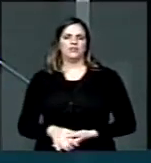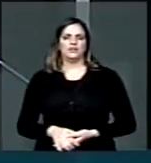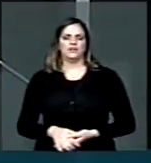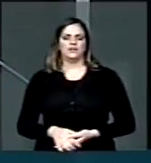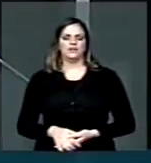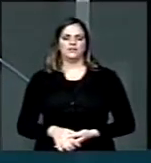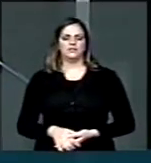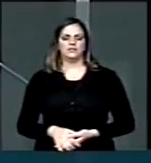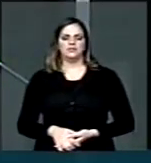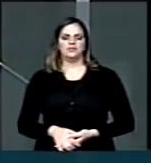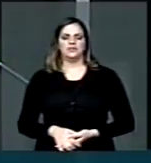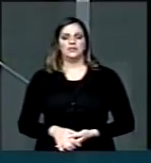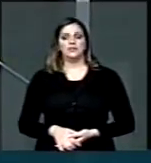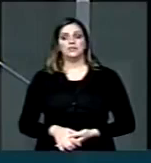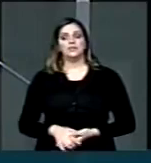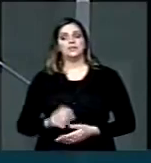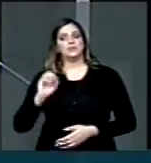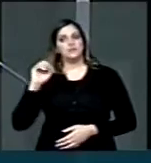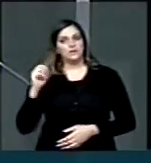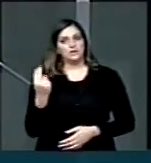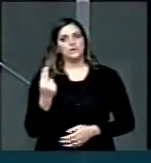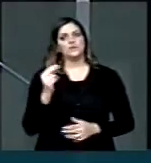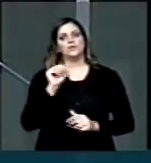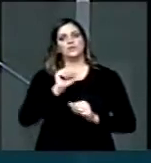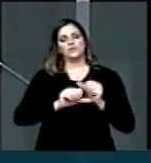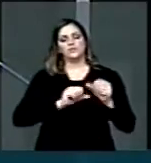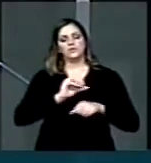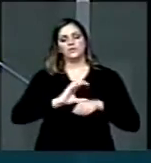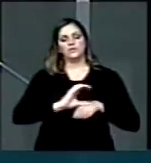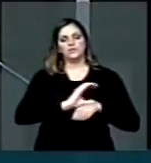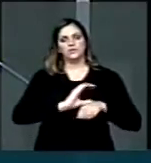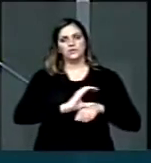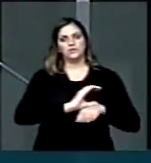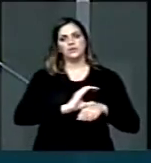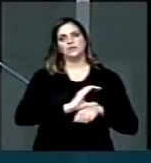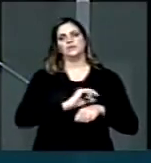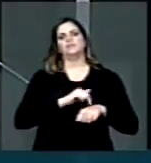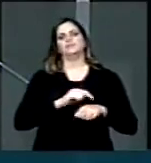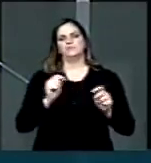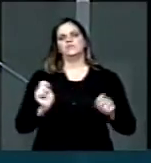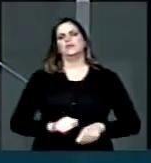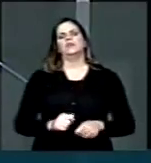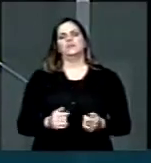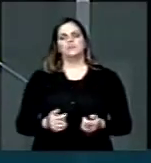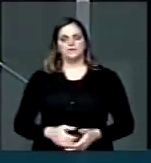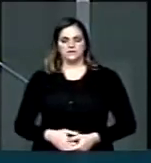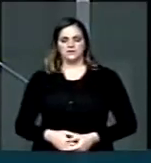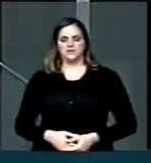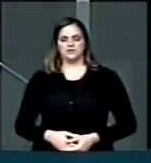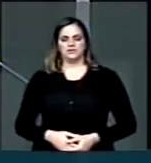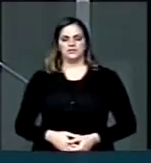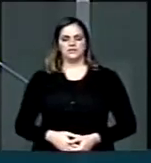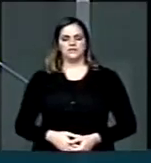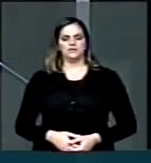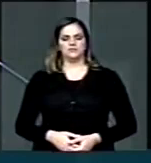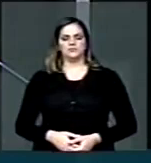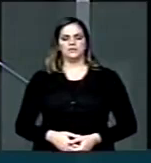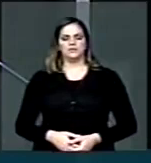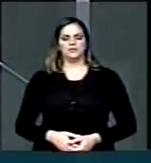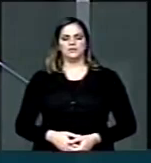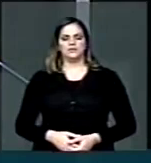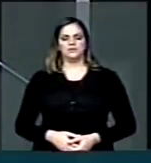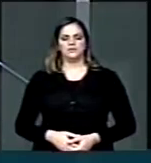mexa na Constituição Federal, isso não é possível. E se esse é o caso, que seja,